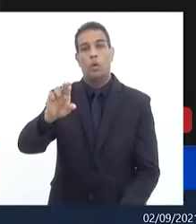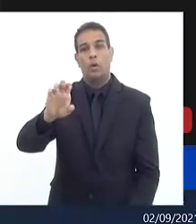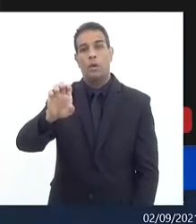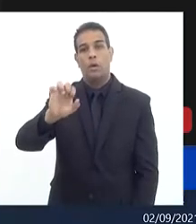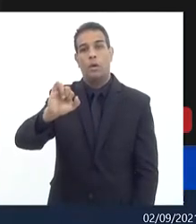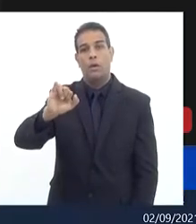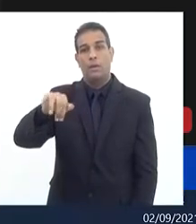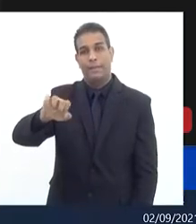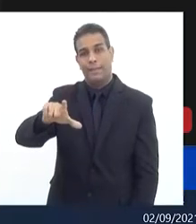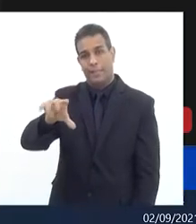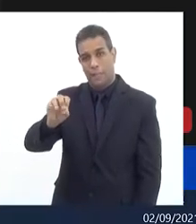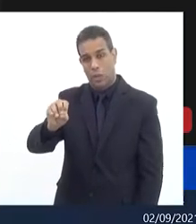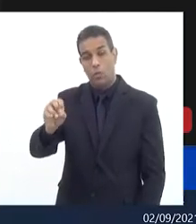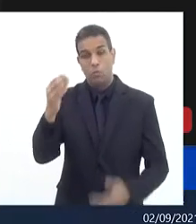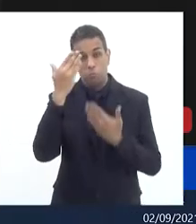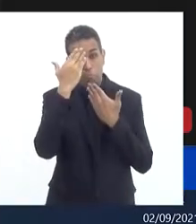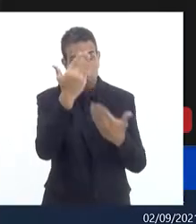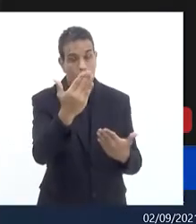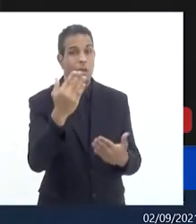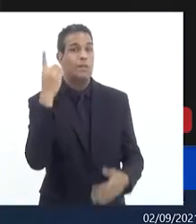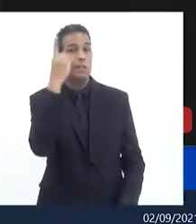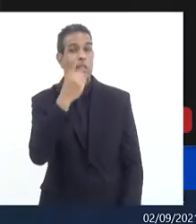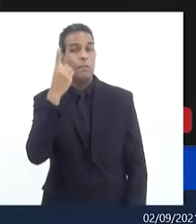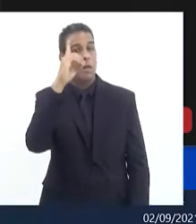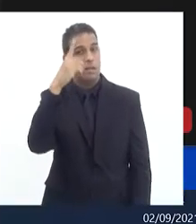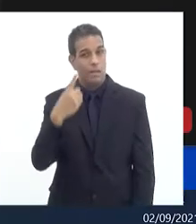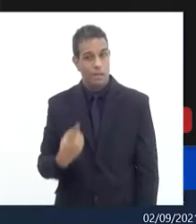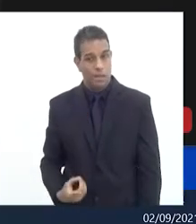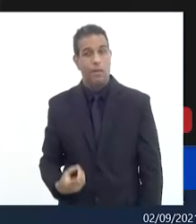Obrigado deputado agradeço imensamente o convite